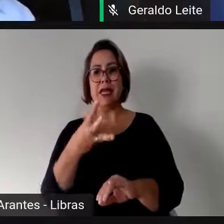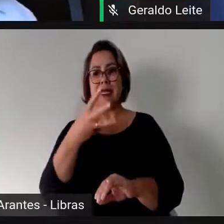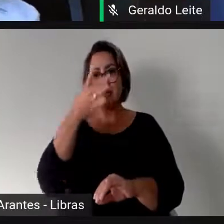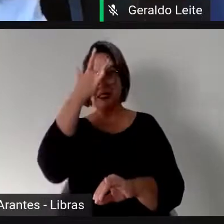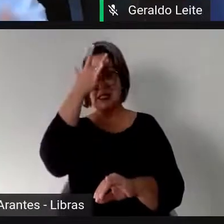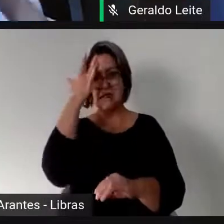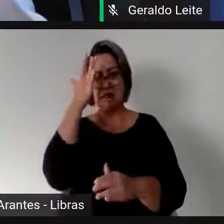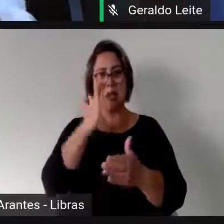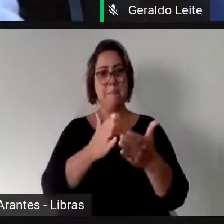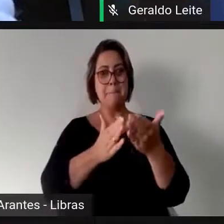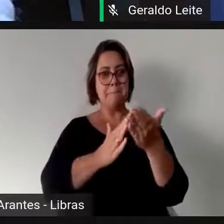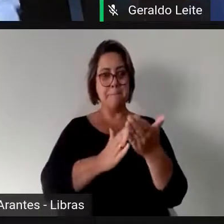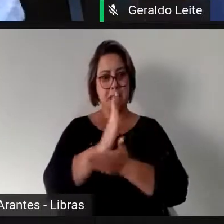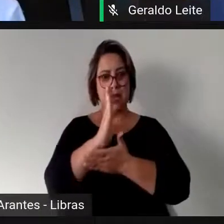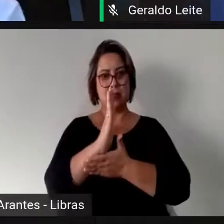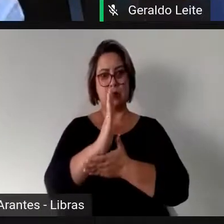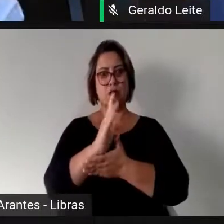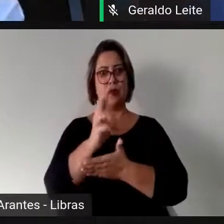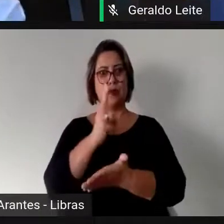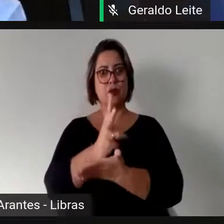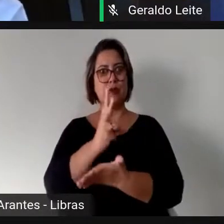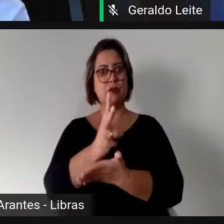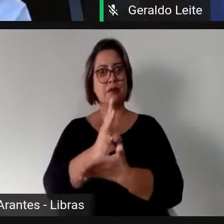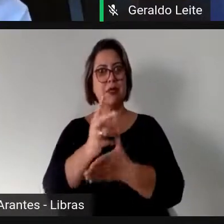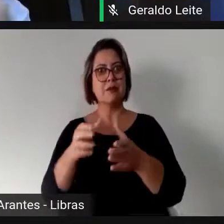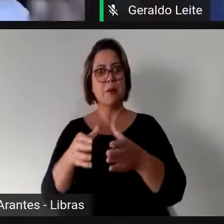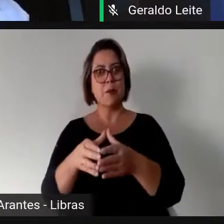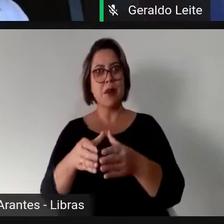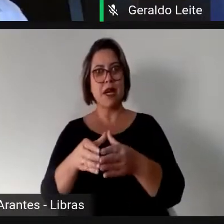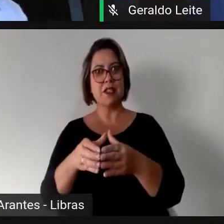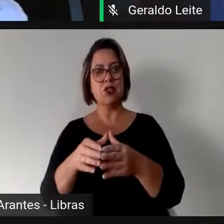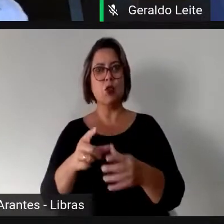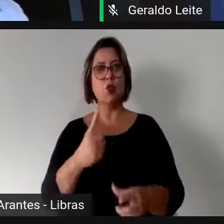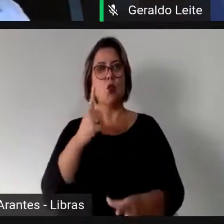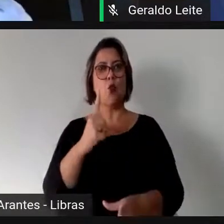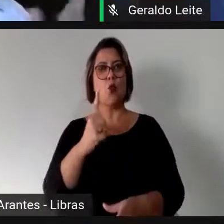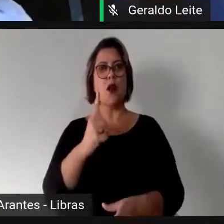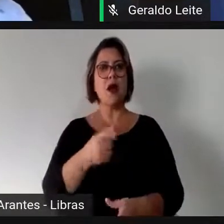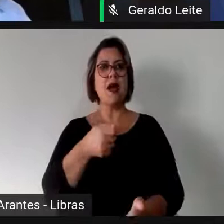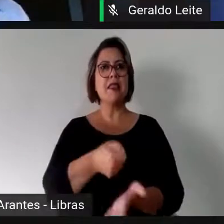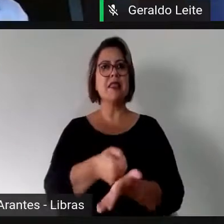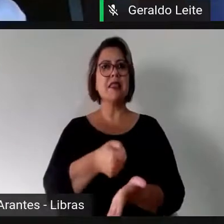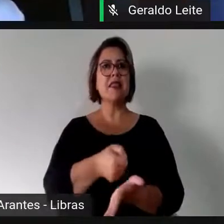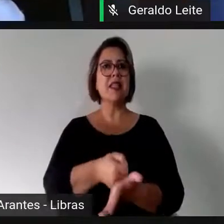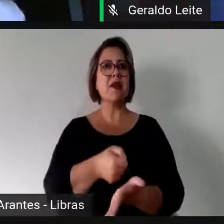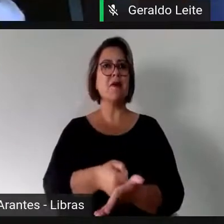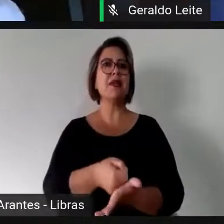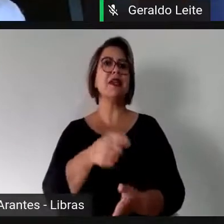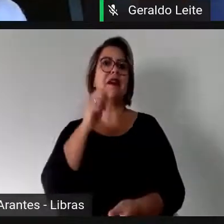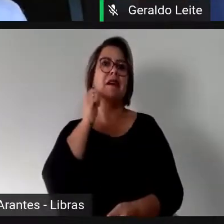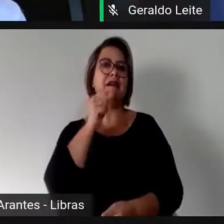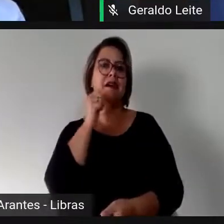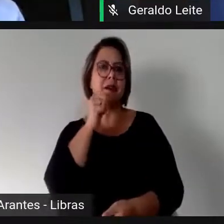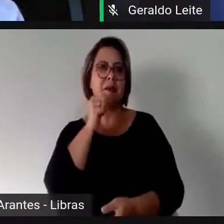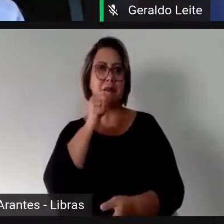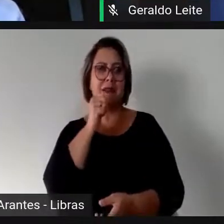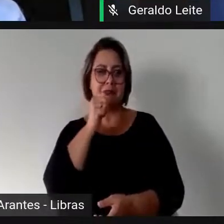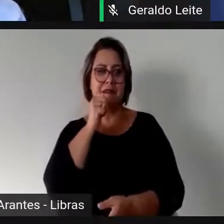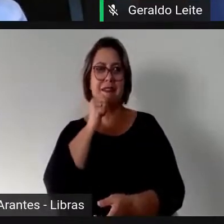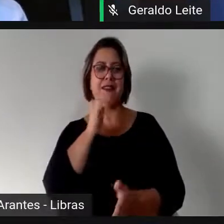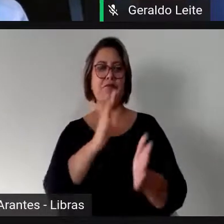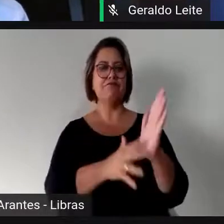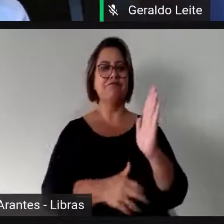um tem que ser mulher, aí você puxa a mulher lá de baixo e sobe, né, eu posso falar mais sobre isso depois, dar o número do projeto se tiver